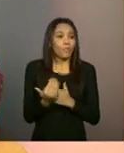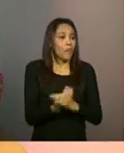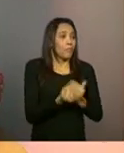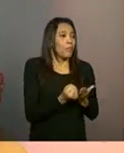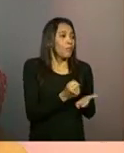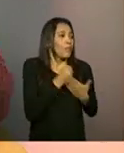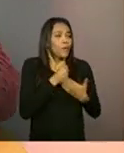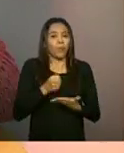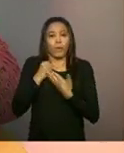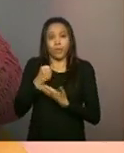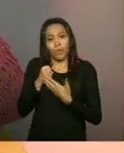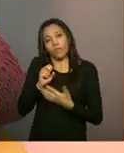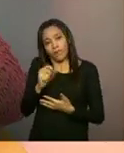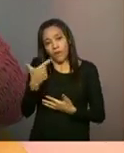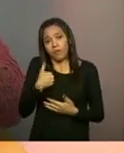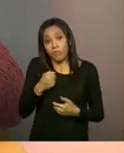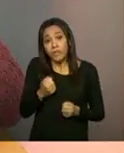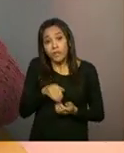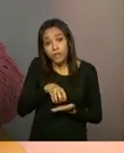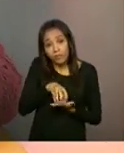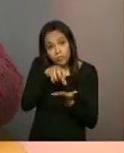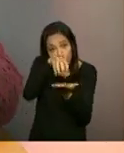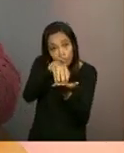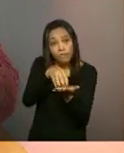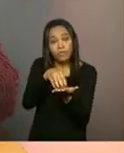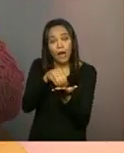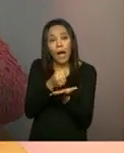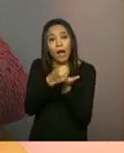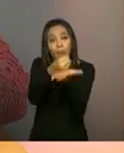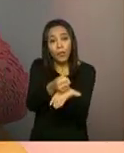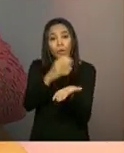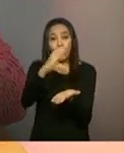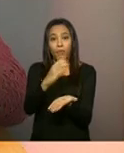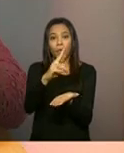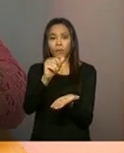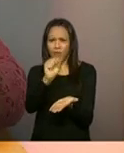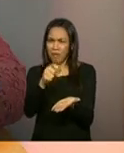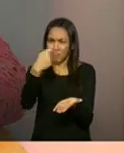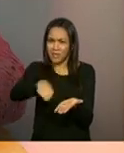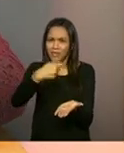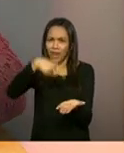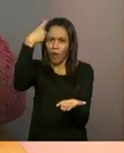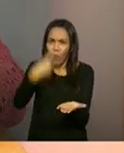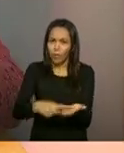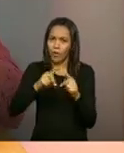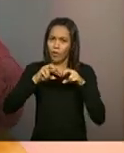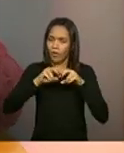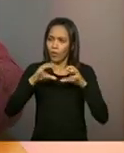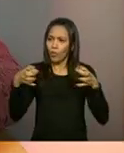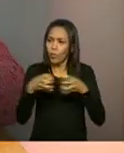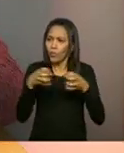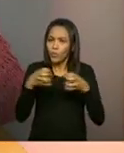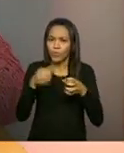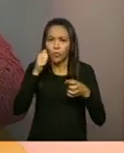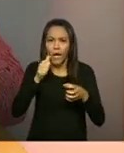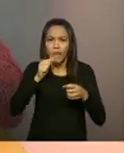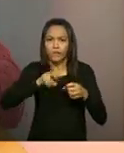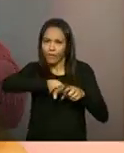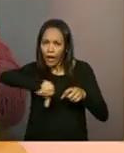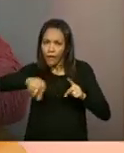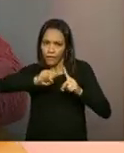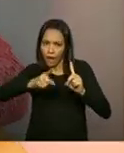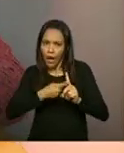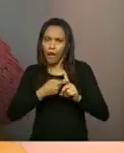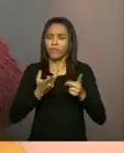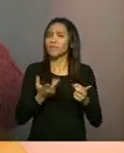de mais aporte do CRAS, mas isso não necessariamente vai ser necessário fazer um grupo de gestantes. Pode ser feito um grupo com mulheres para